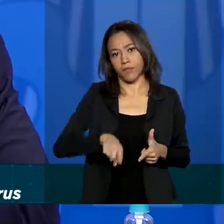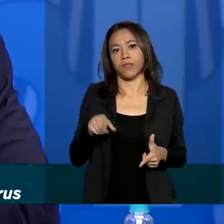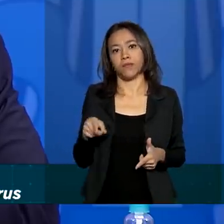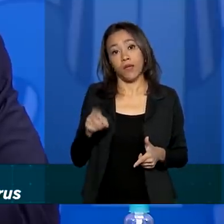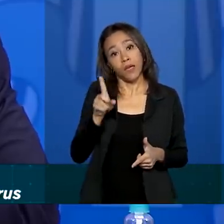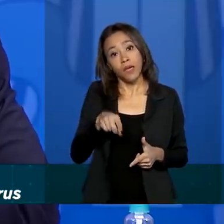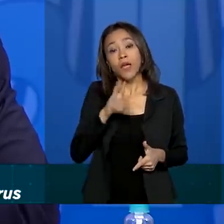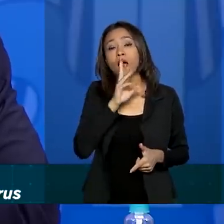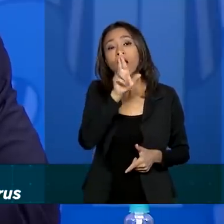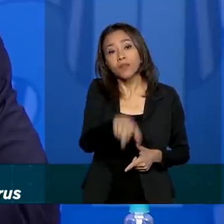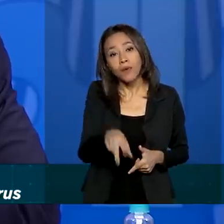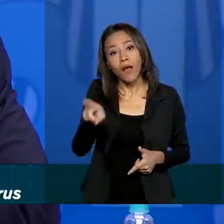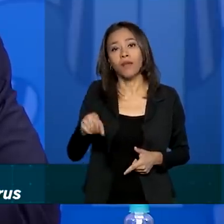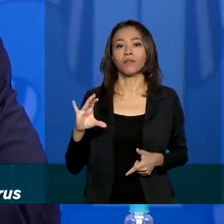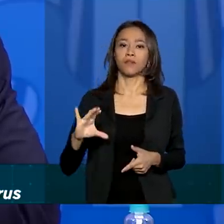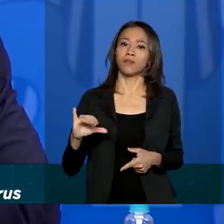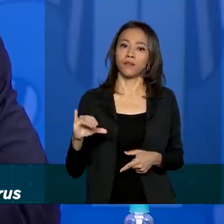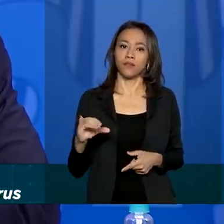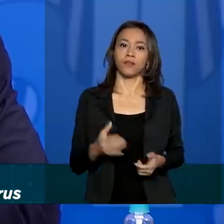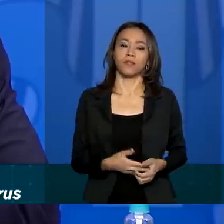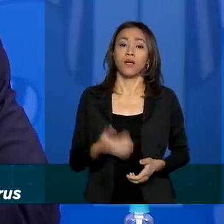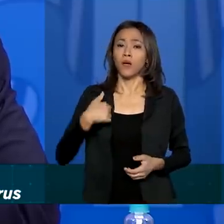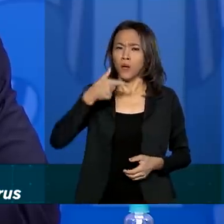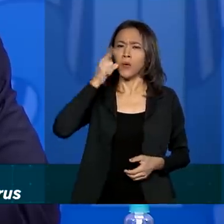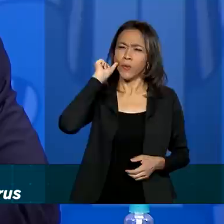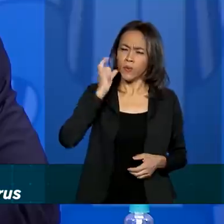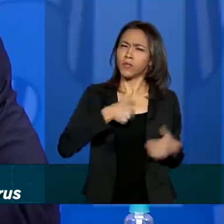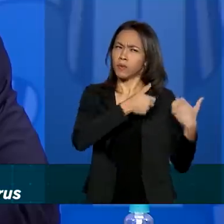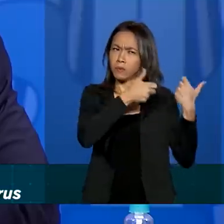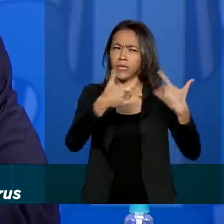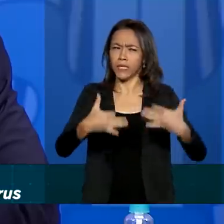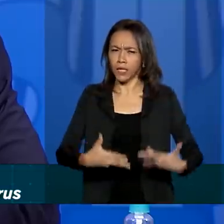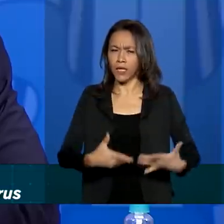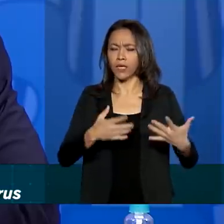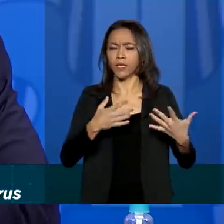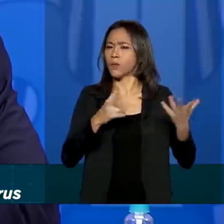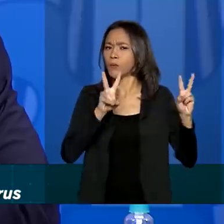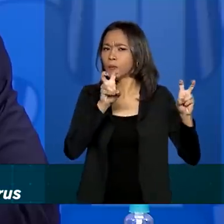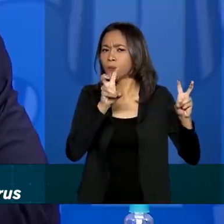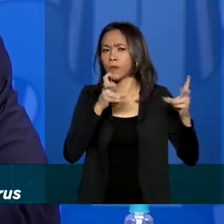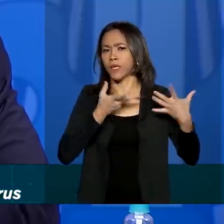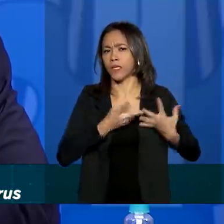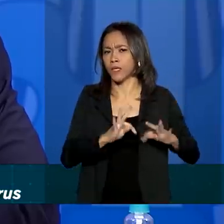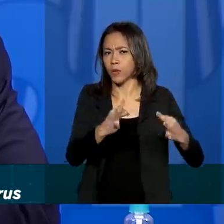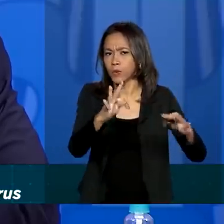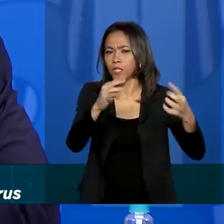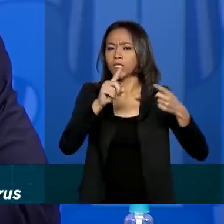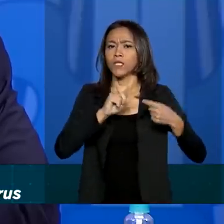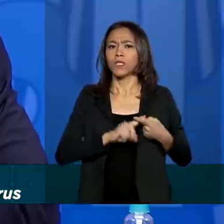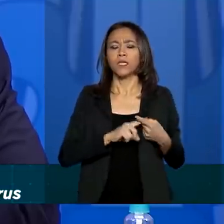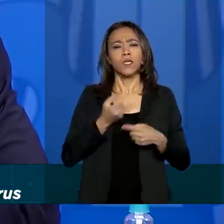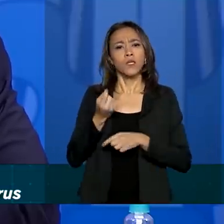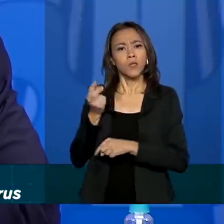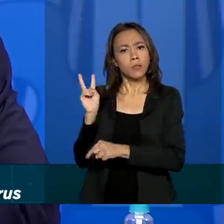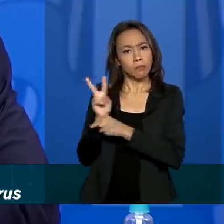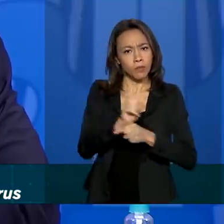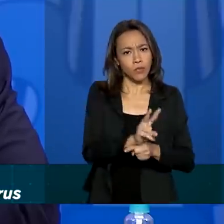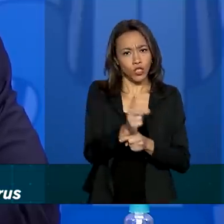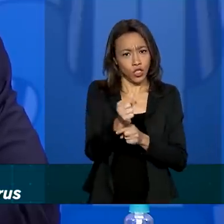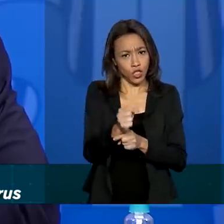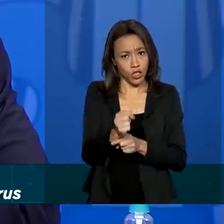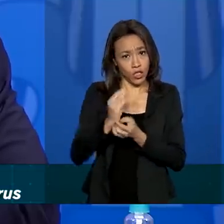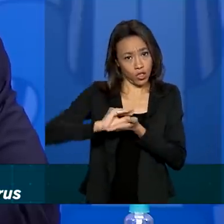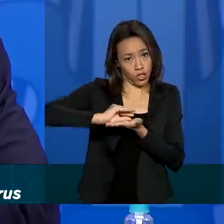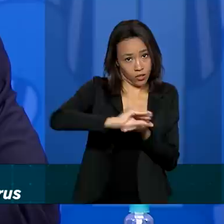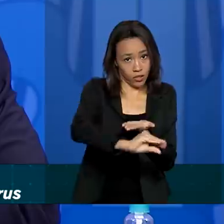ciência. Onde eu falei um pouco aqui a respeito da parte de tecnologia, a respeito da linha de crédito da FINEP, por exemplo, de 600